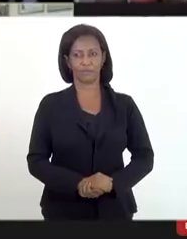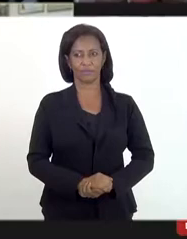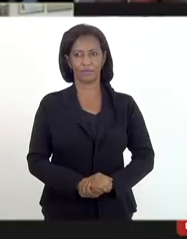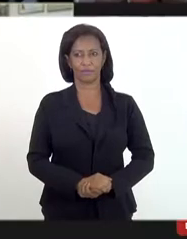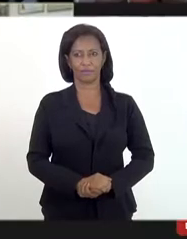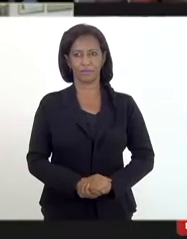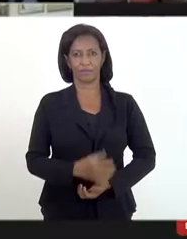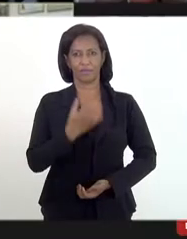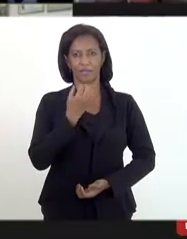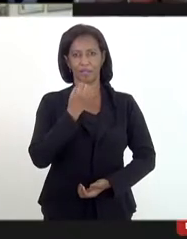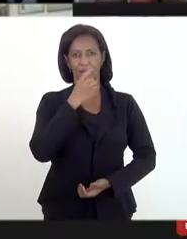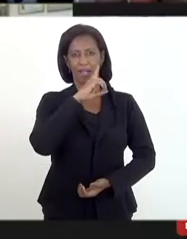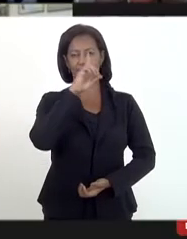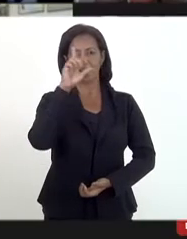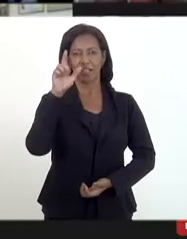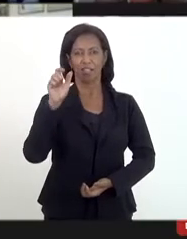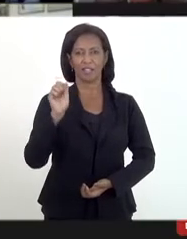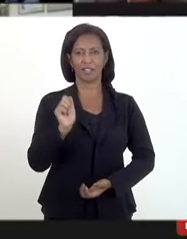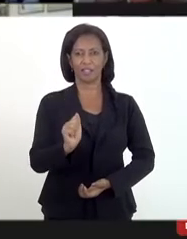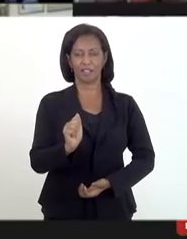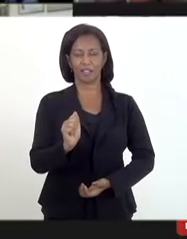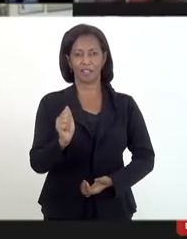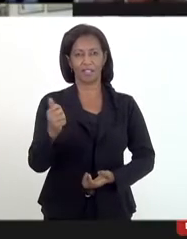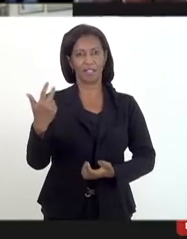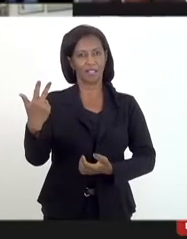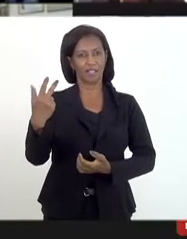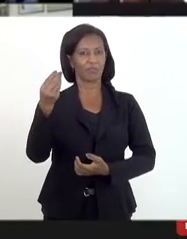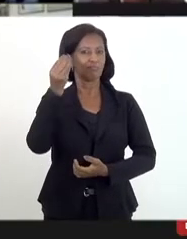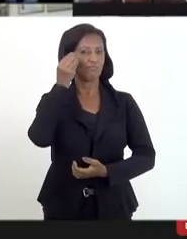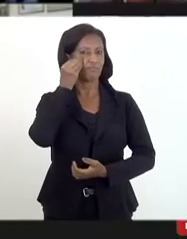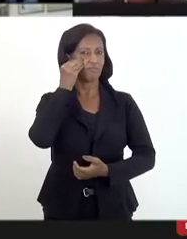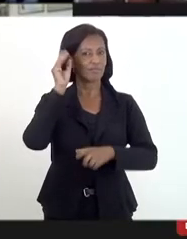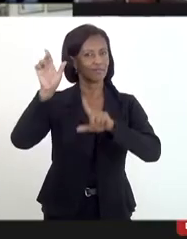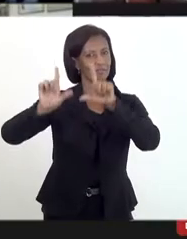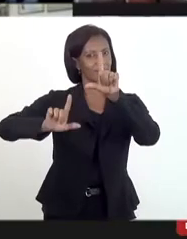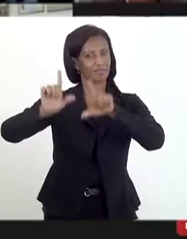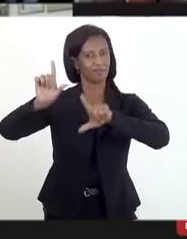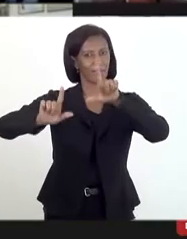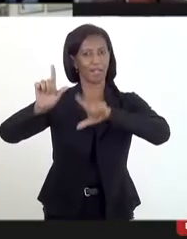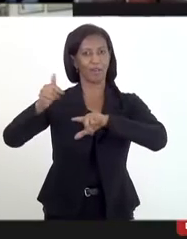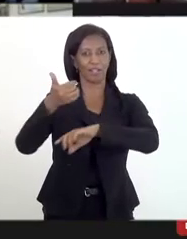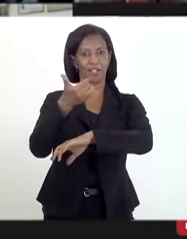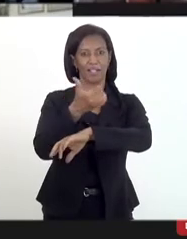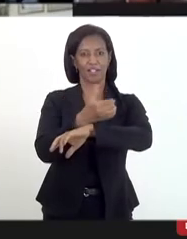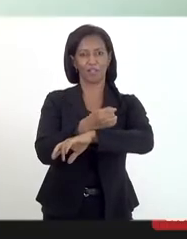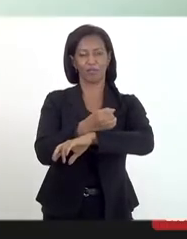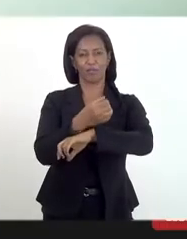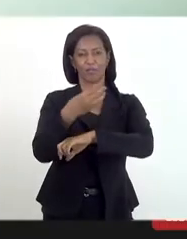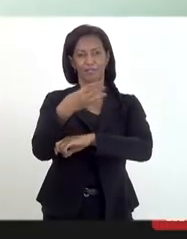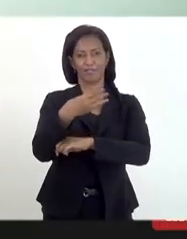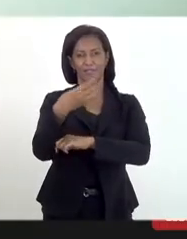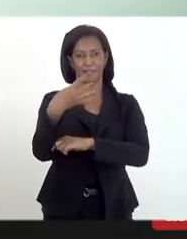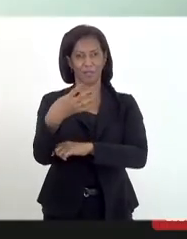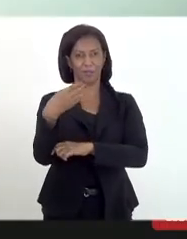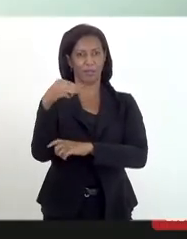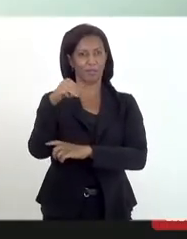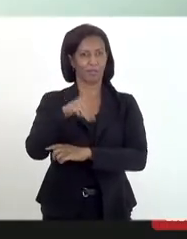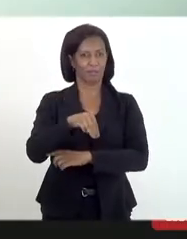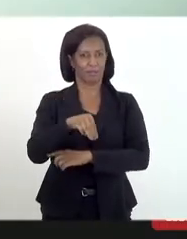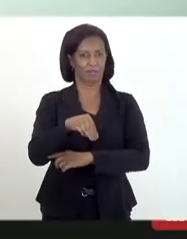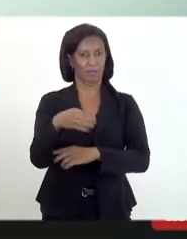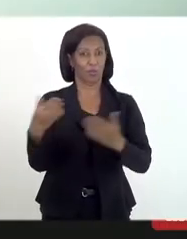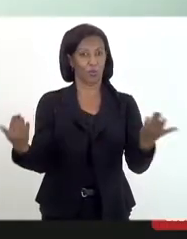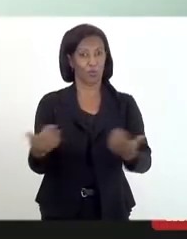Bom dia a todas e todos que nos acompanham pela TV Alerj, às 10 horas e 34 minutos do dia